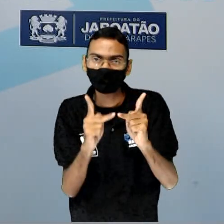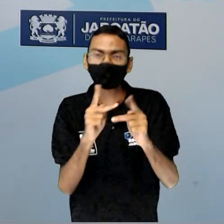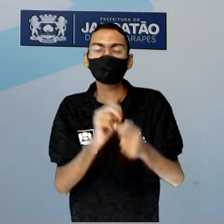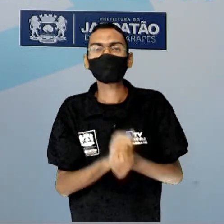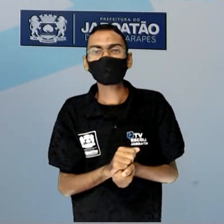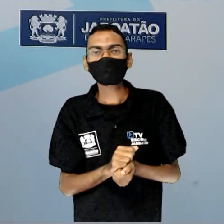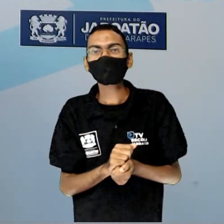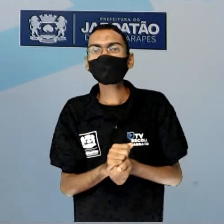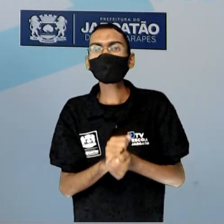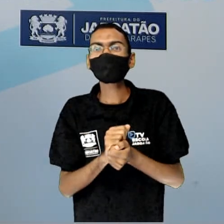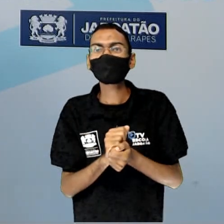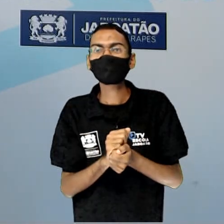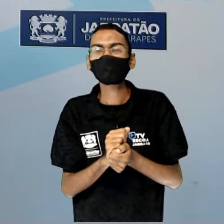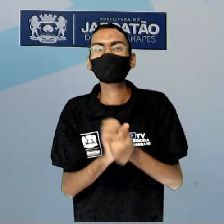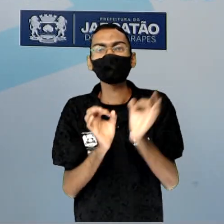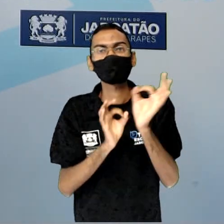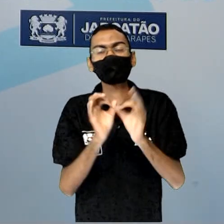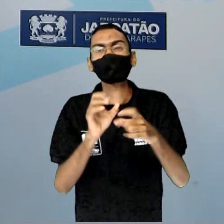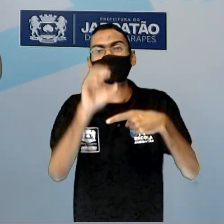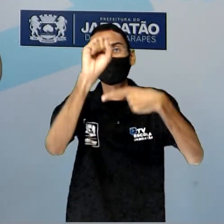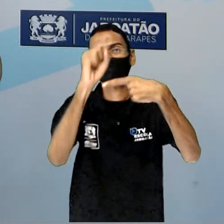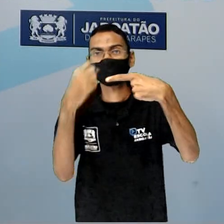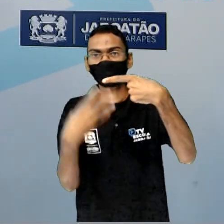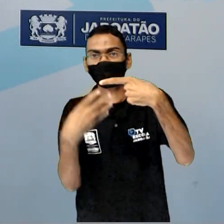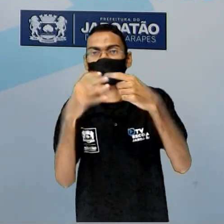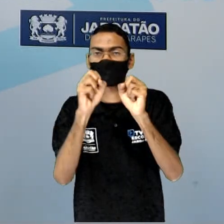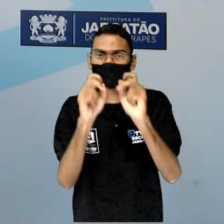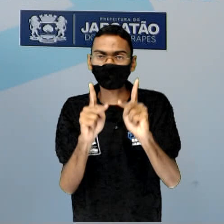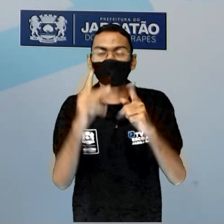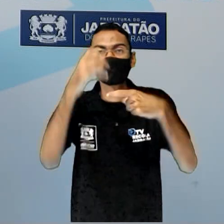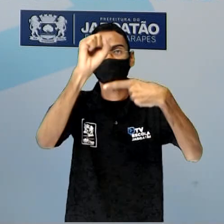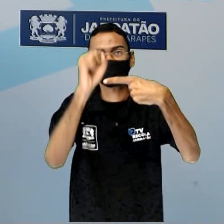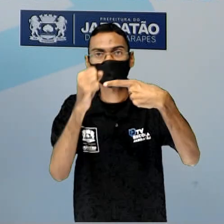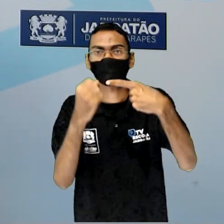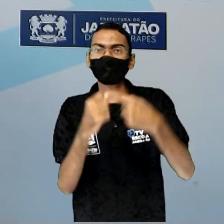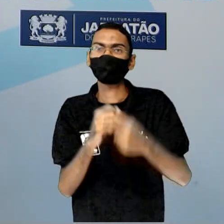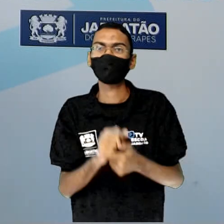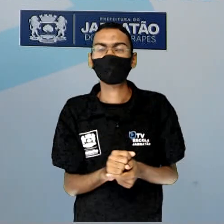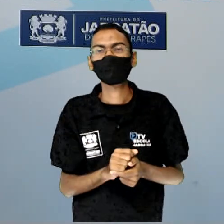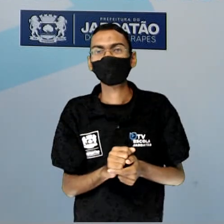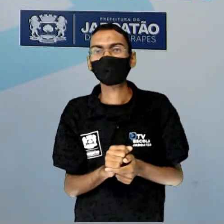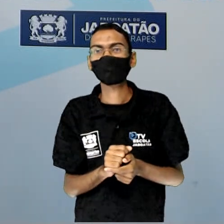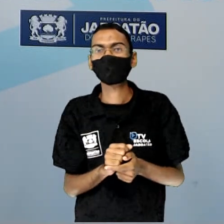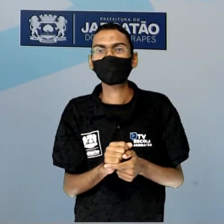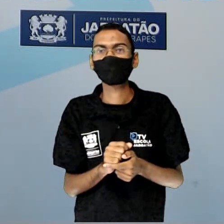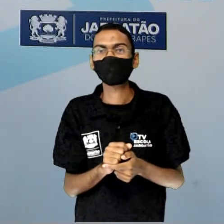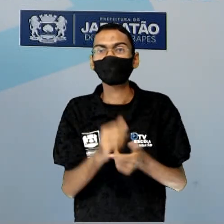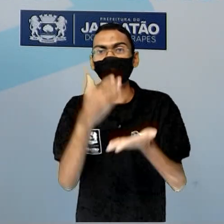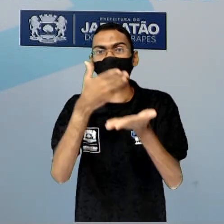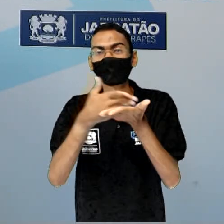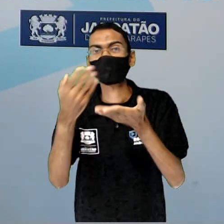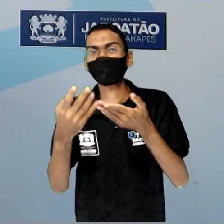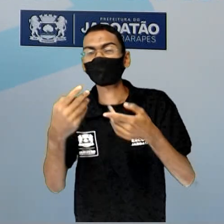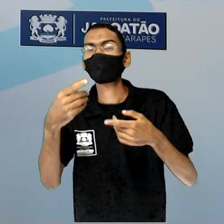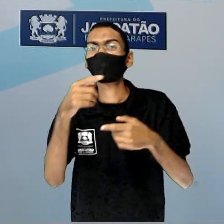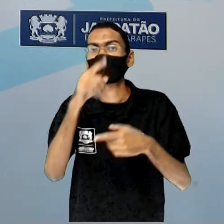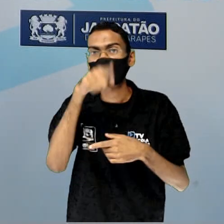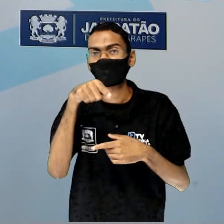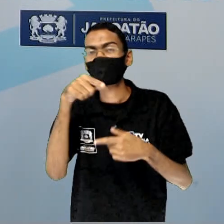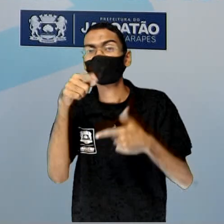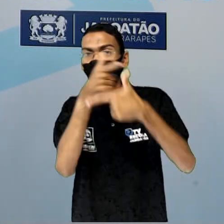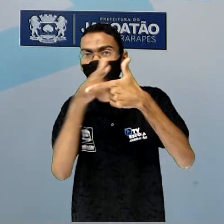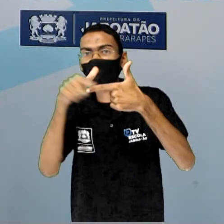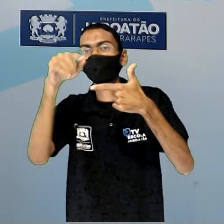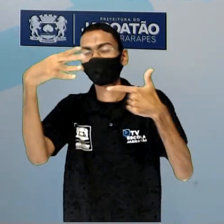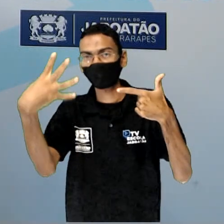Formamos a fração 8 quartos. 8 é divisível por 4. 8 dividido por 4 é